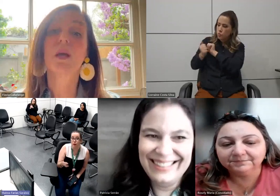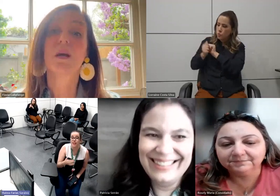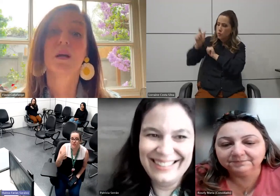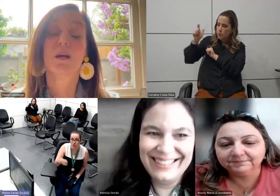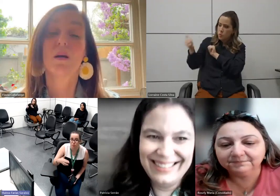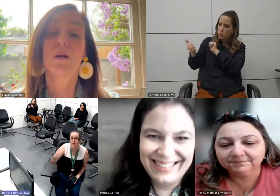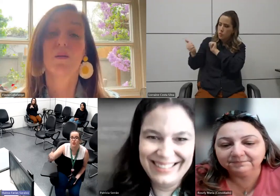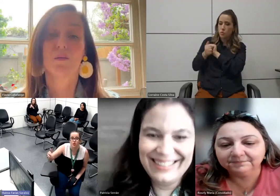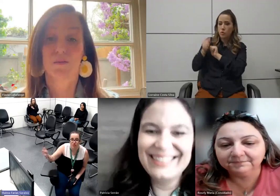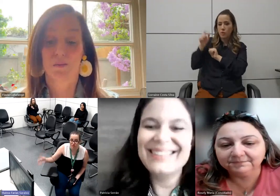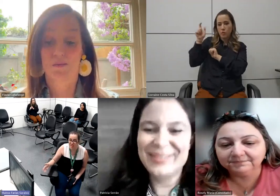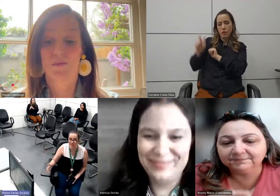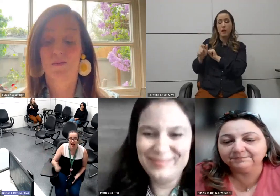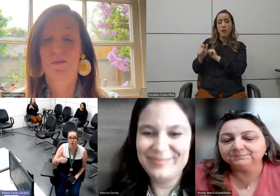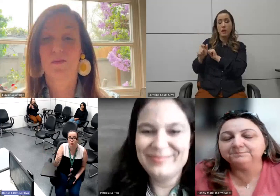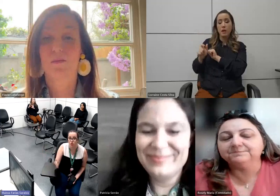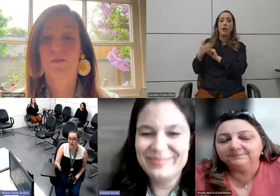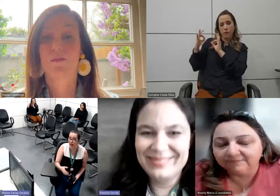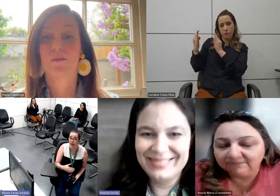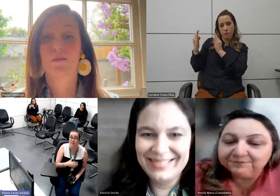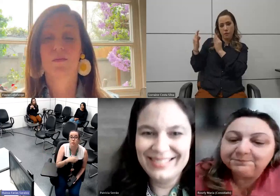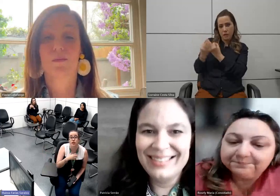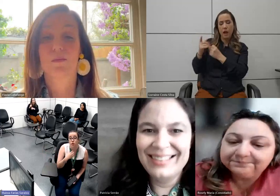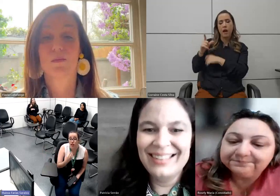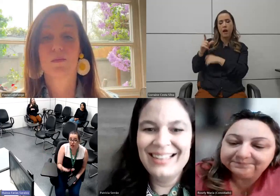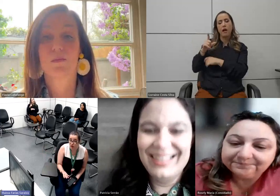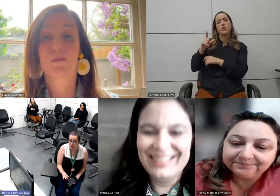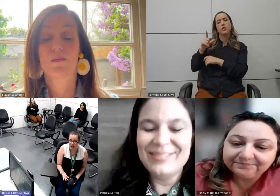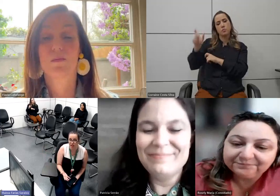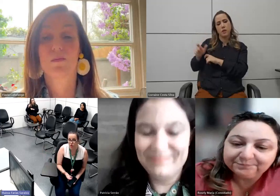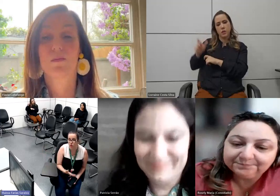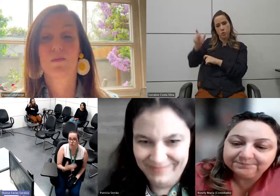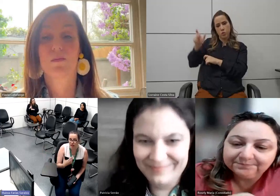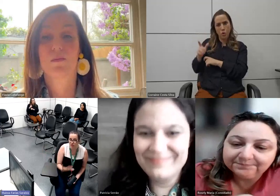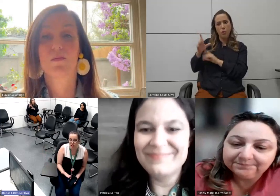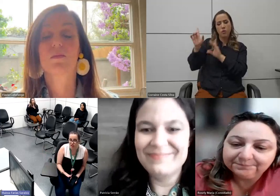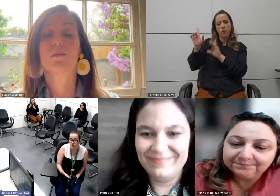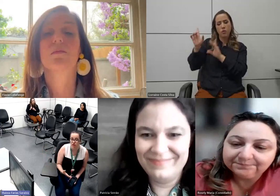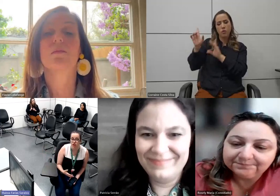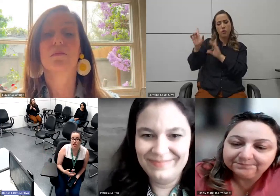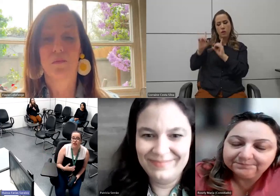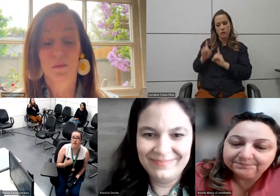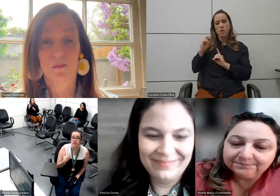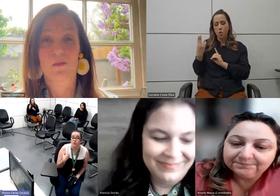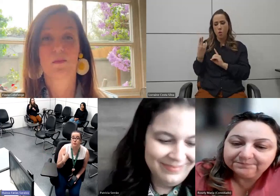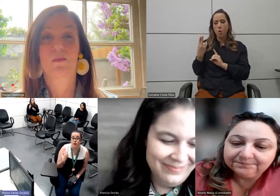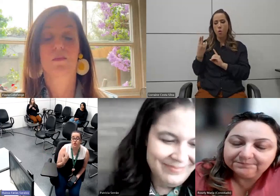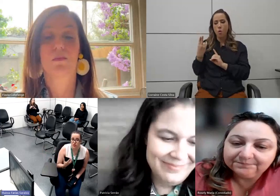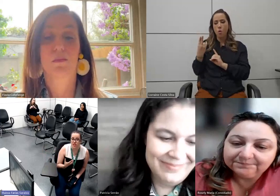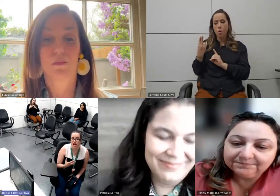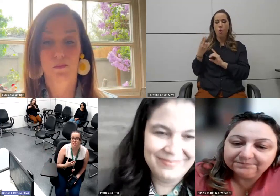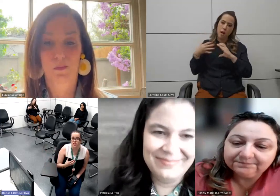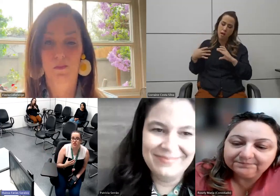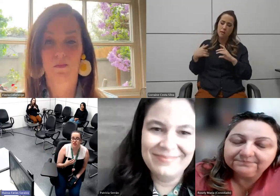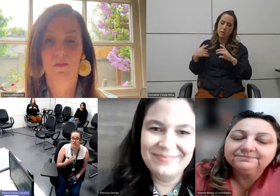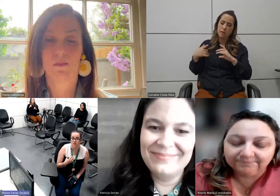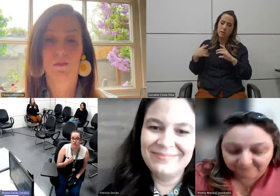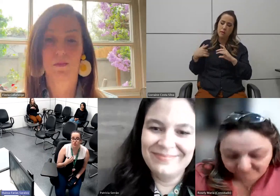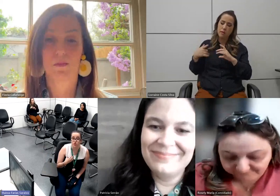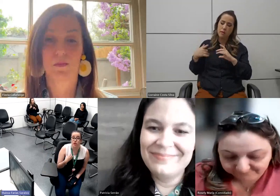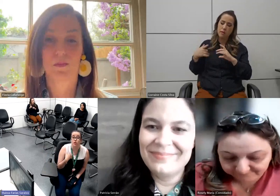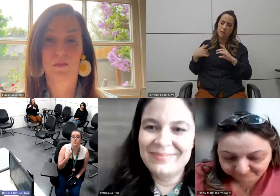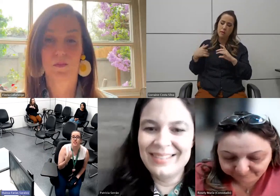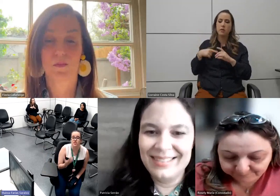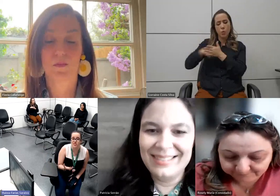porque todo parente de pessoa com deficiência rara ou com doença rara também é um leão, né, que luta pela gente. Então, eu espero de verdade que